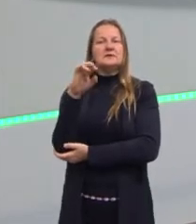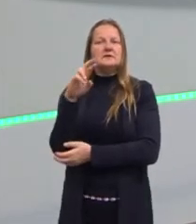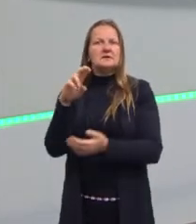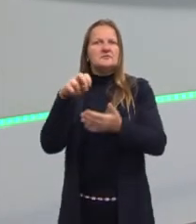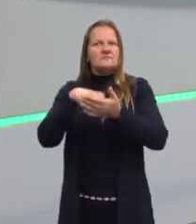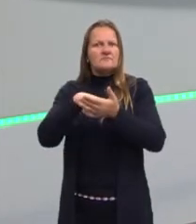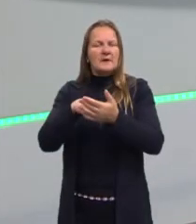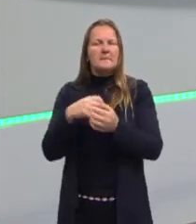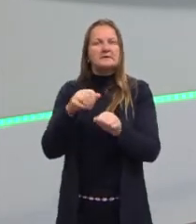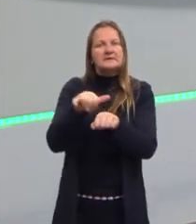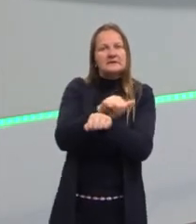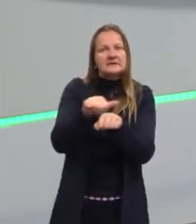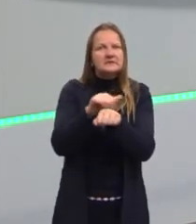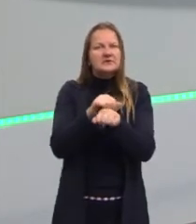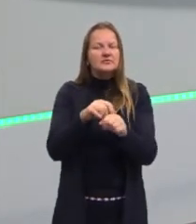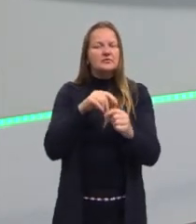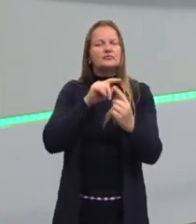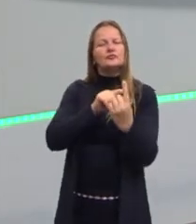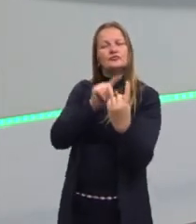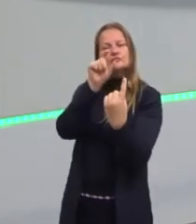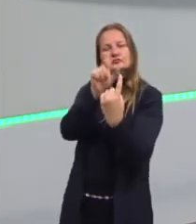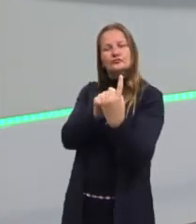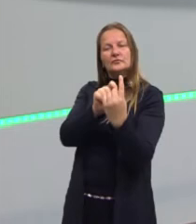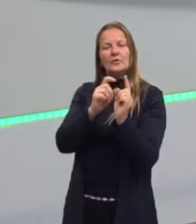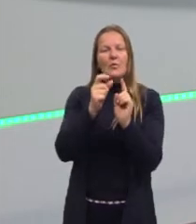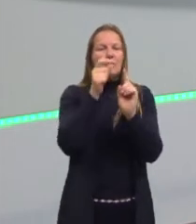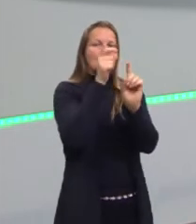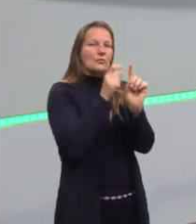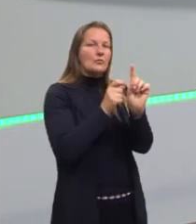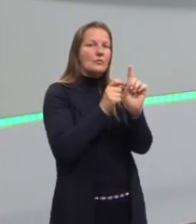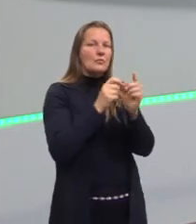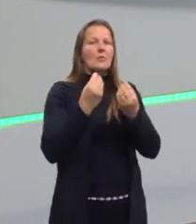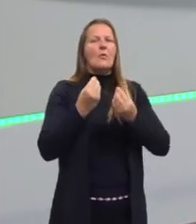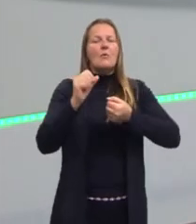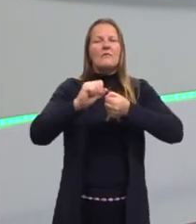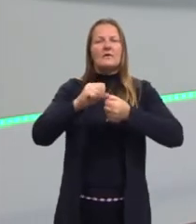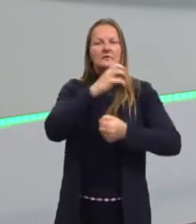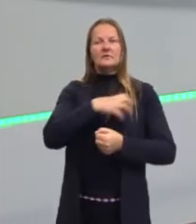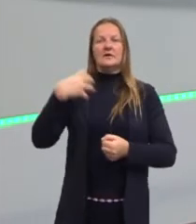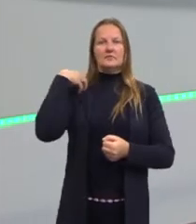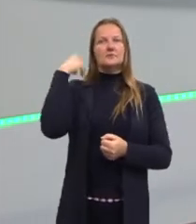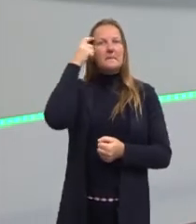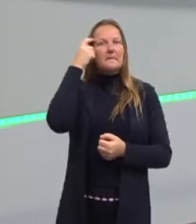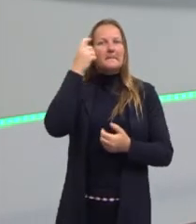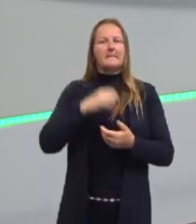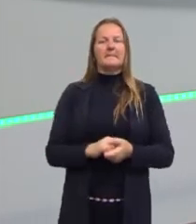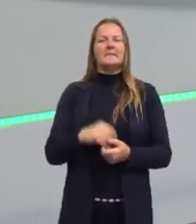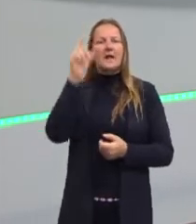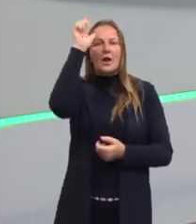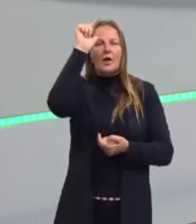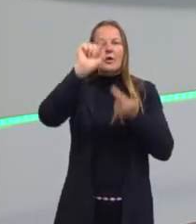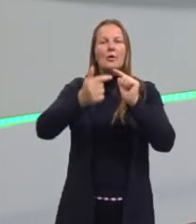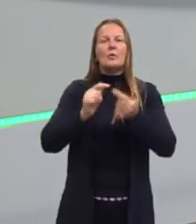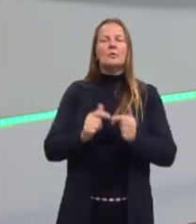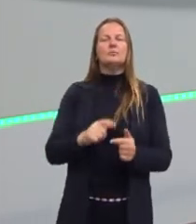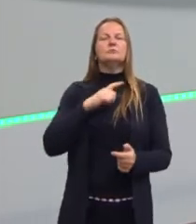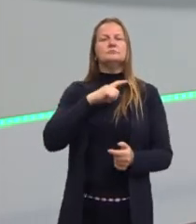uma ferramenta, que era o que propõe o nosso amigo Aristóteles. Bom, a lógica tem alguns